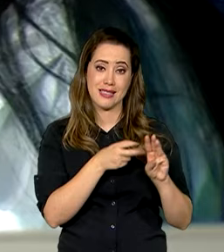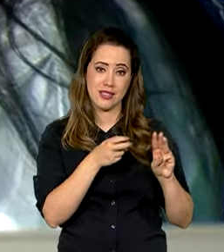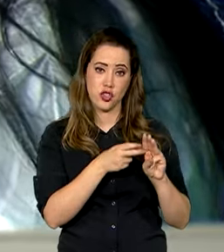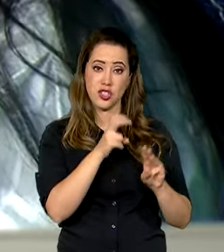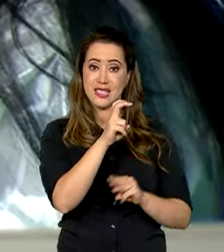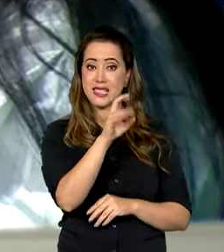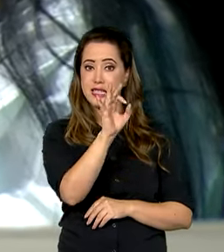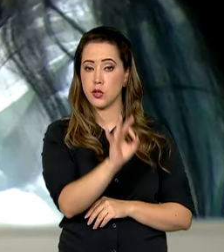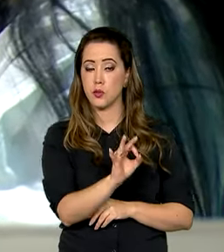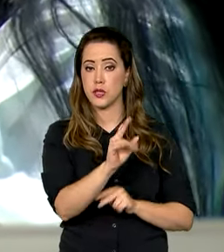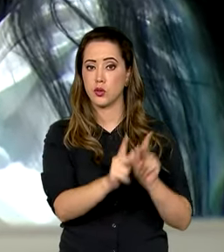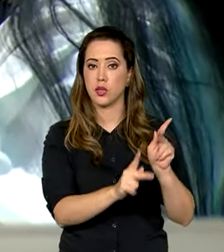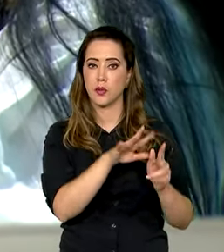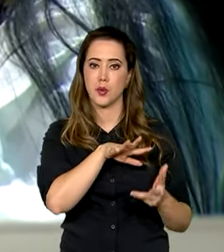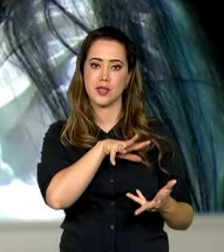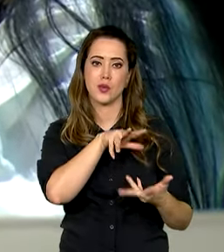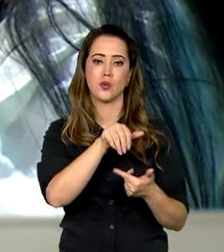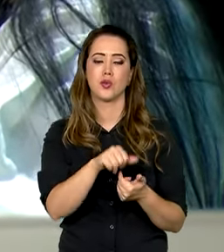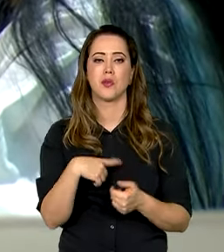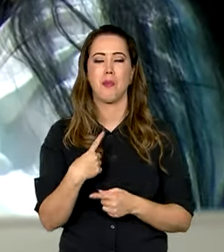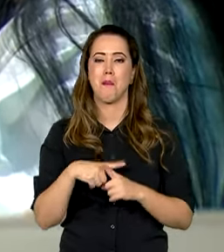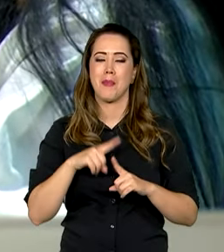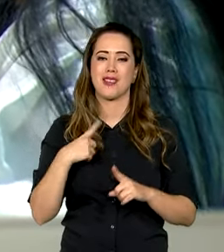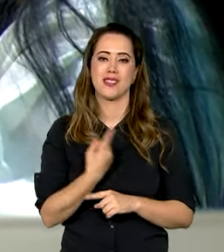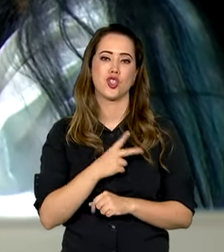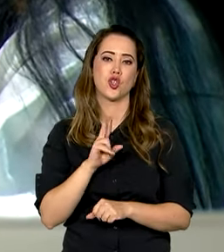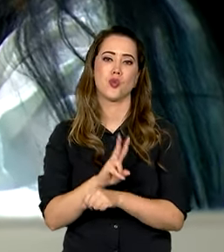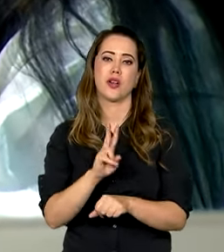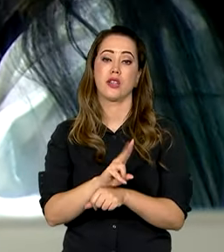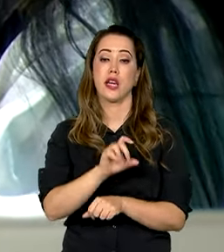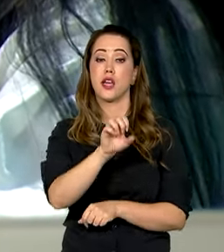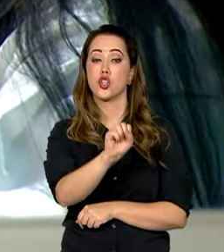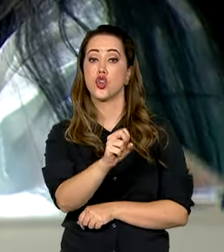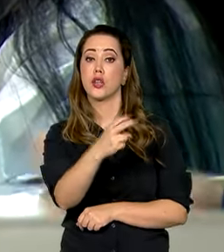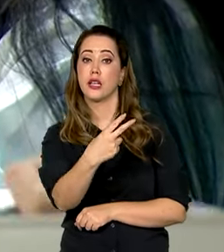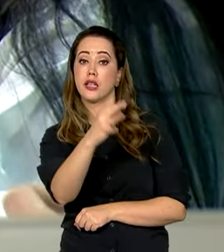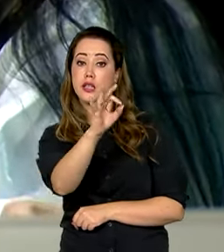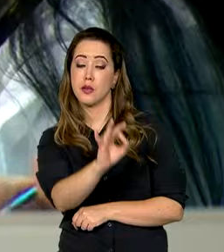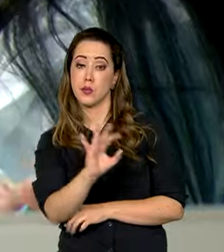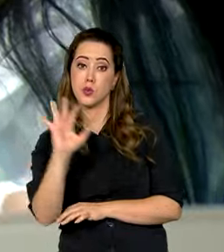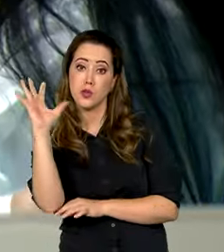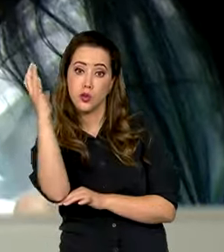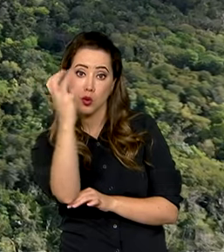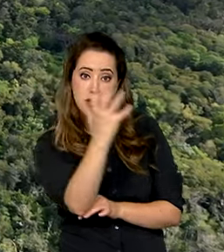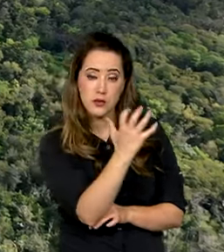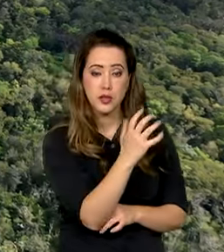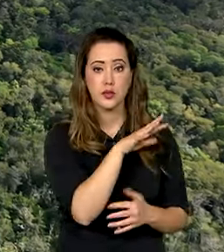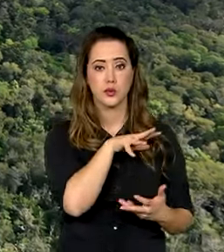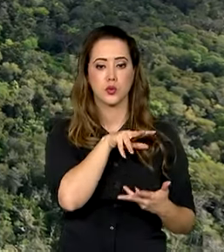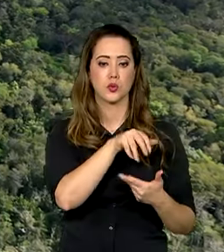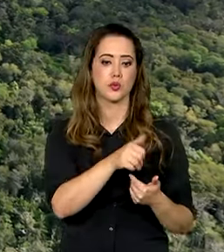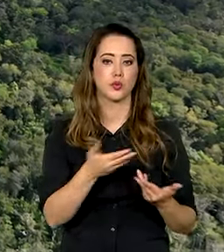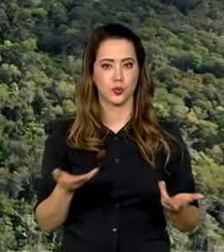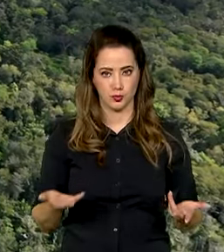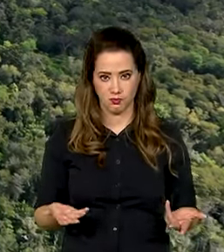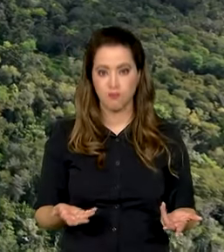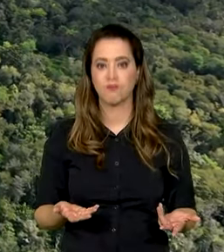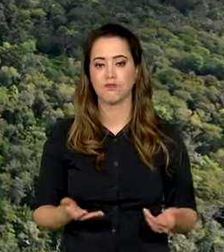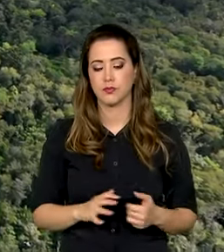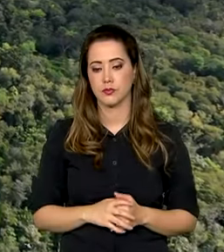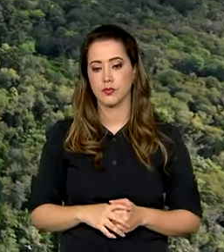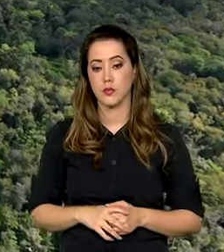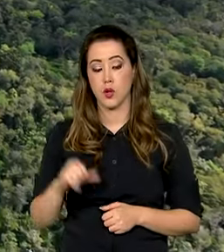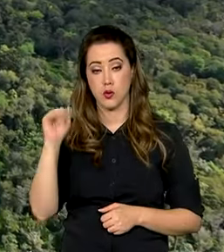mundial e protegemos 82% da biodiversidade viva no planeta. O Brasil apresentou uma